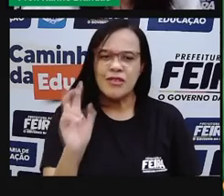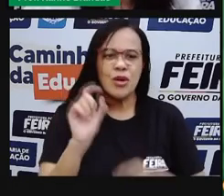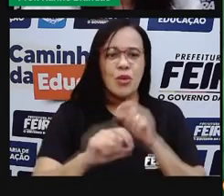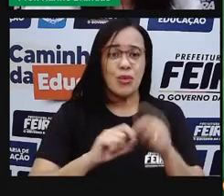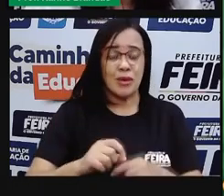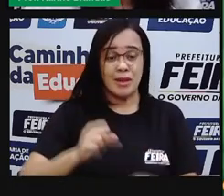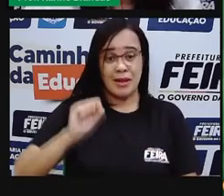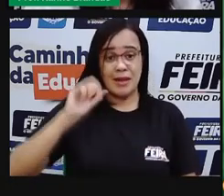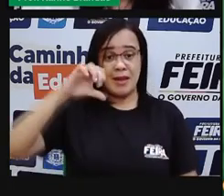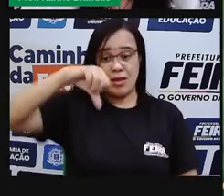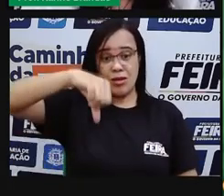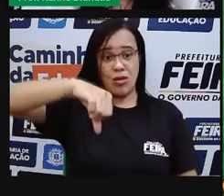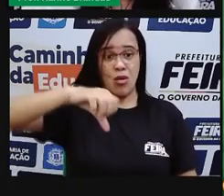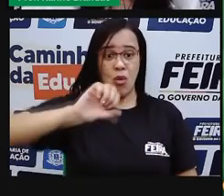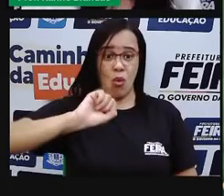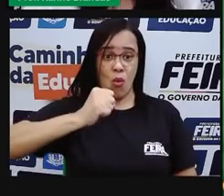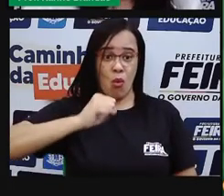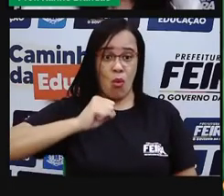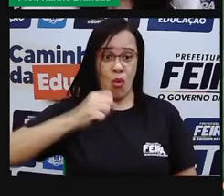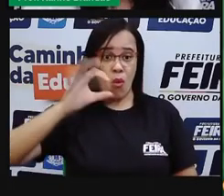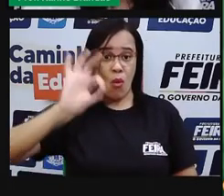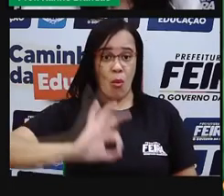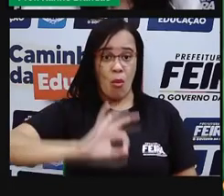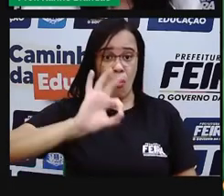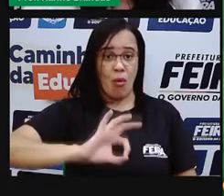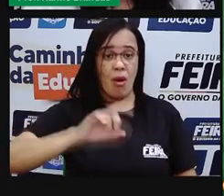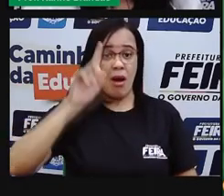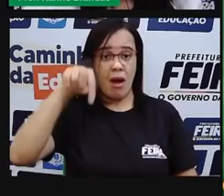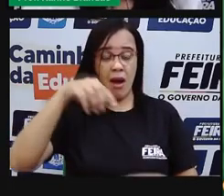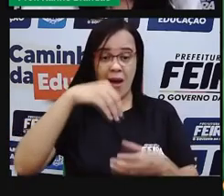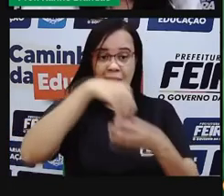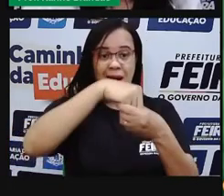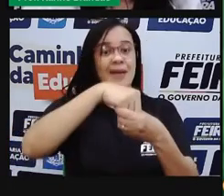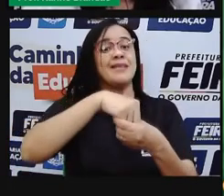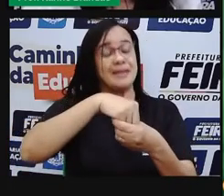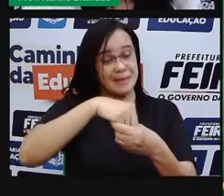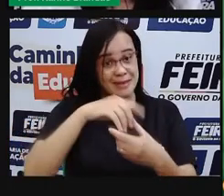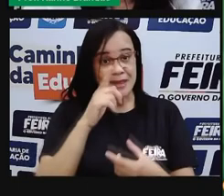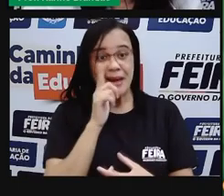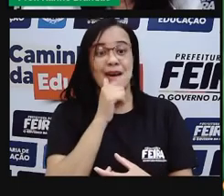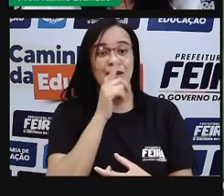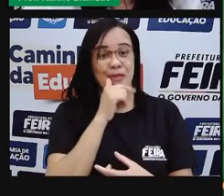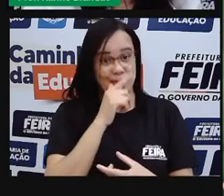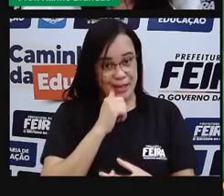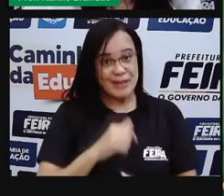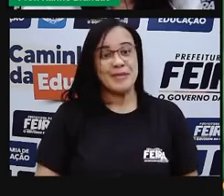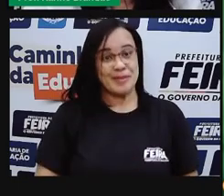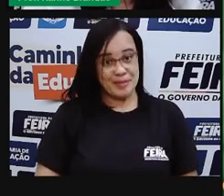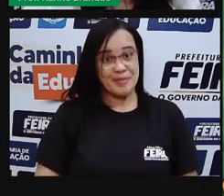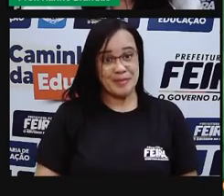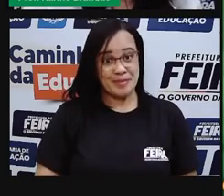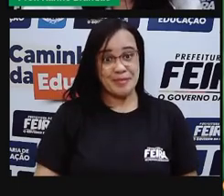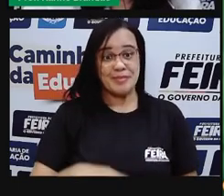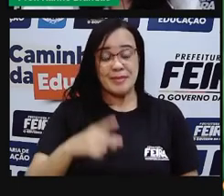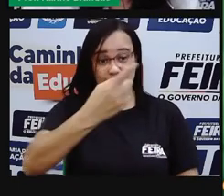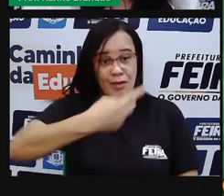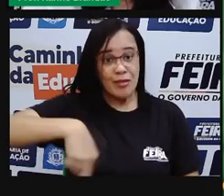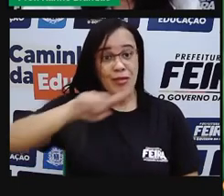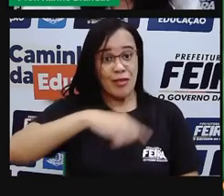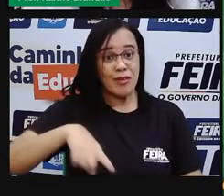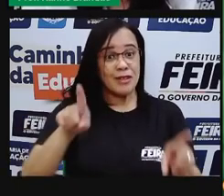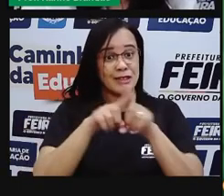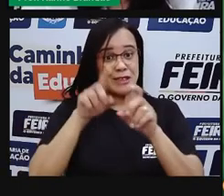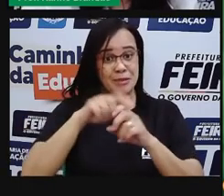do corpo dele é formado de água. Nós, né, seres humanos, estamos entre